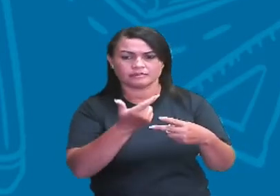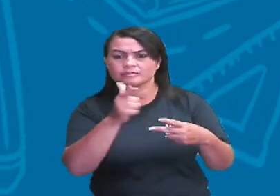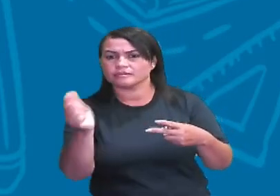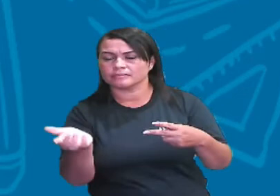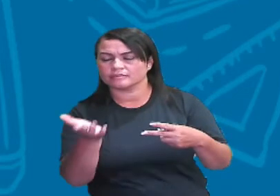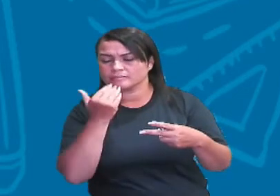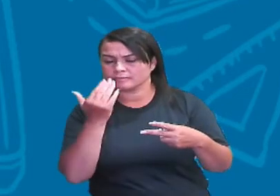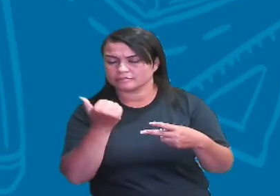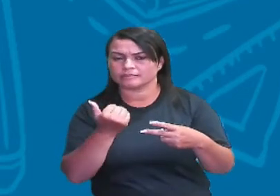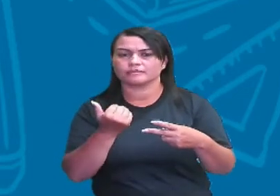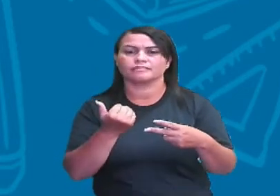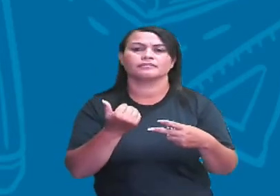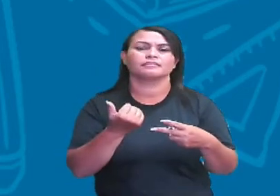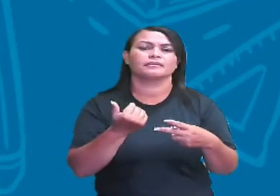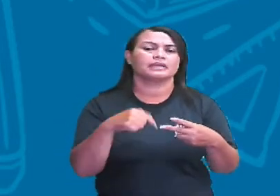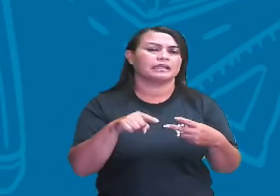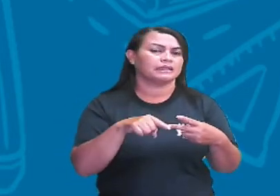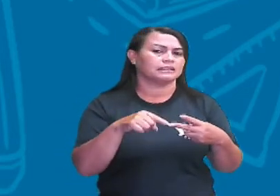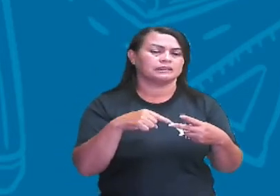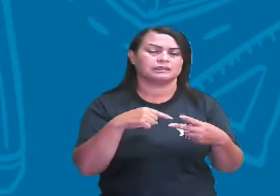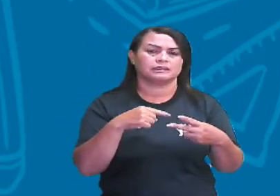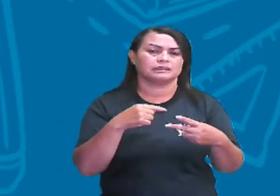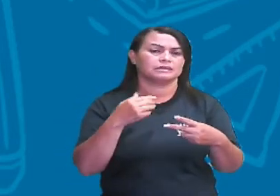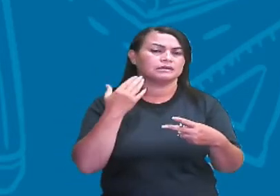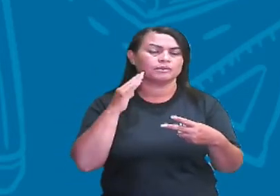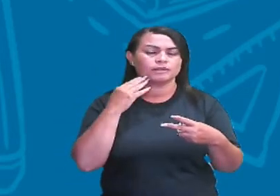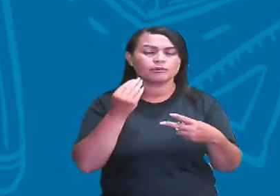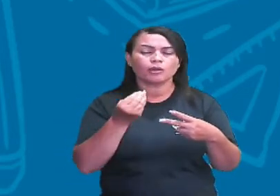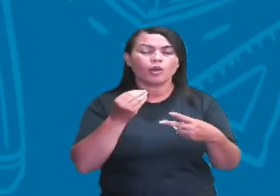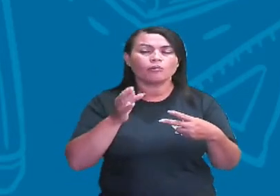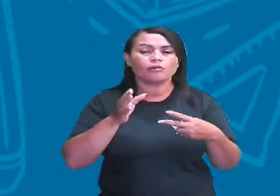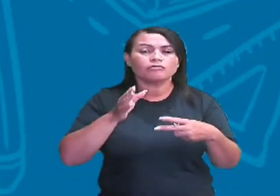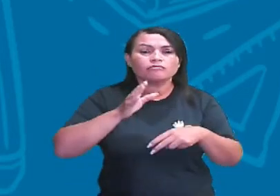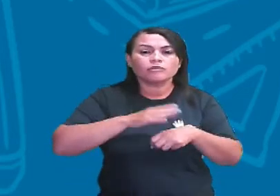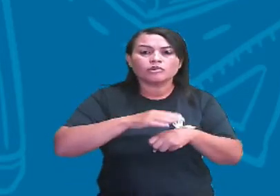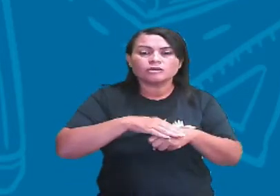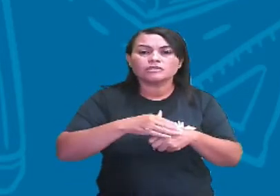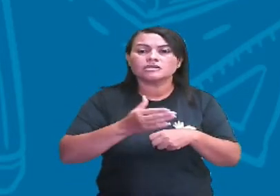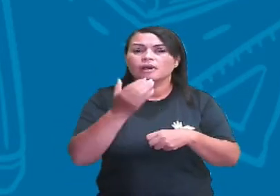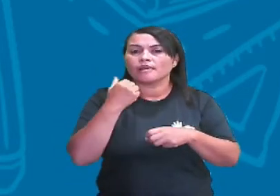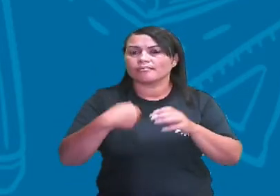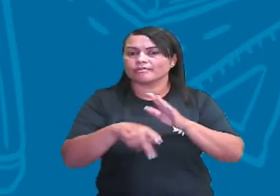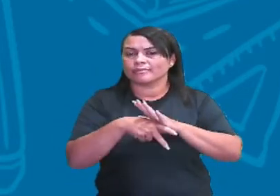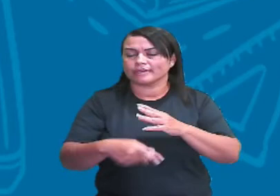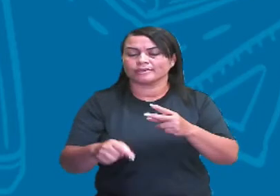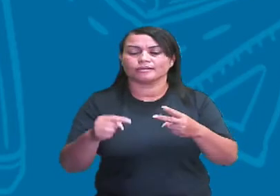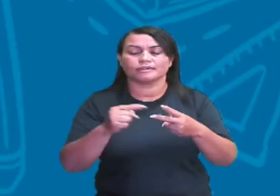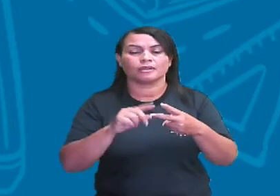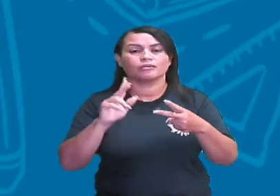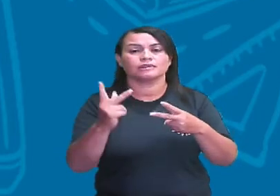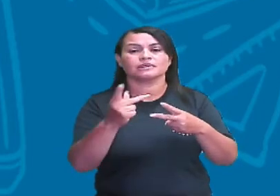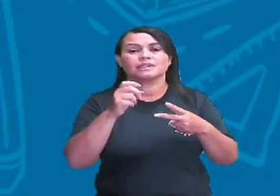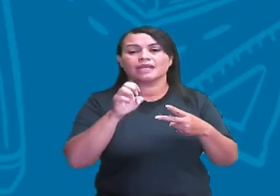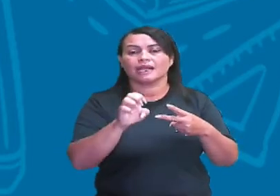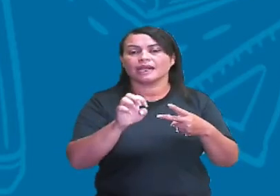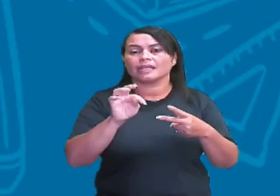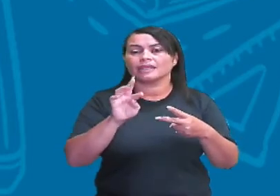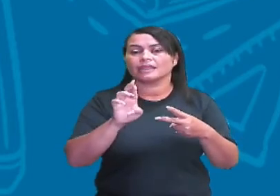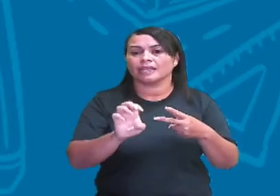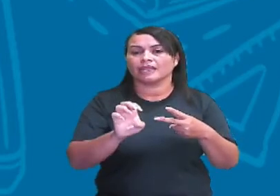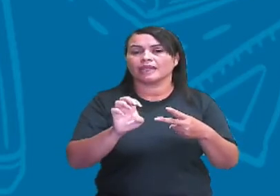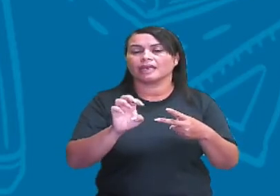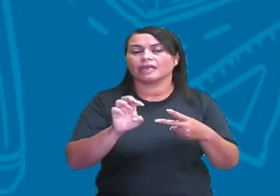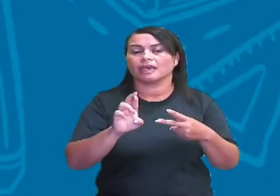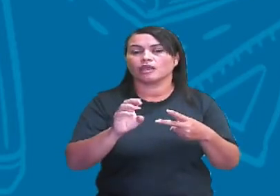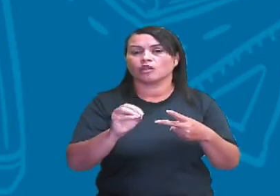portanto, eles não possuem a capacidade de produzir o seu próprio alimento e, portanto, são ditos como heterotróficos.